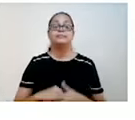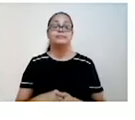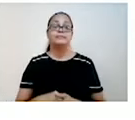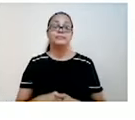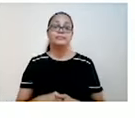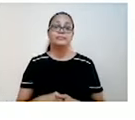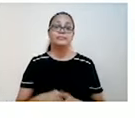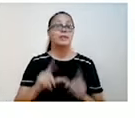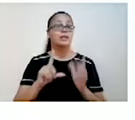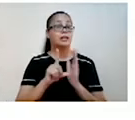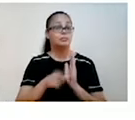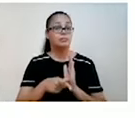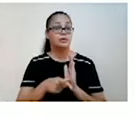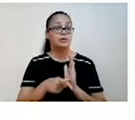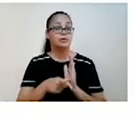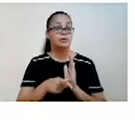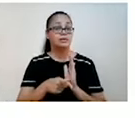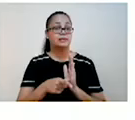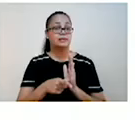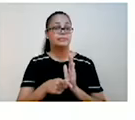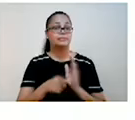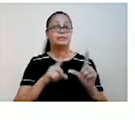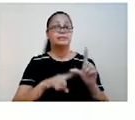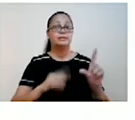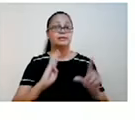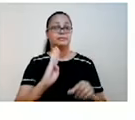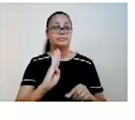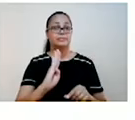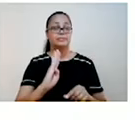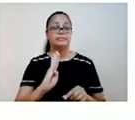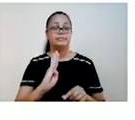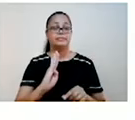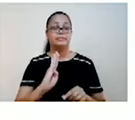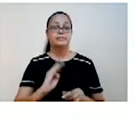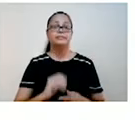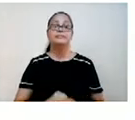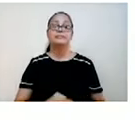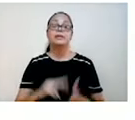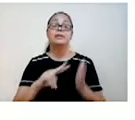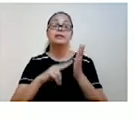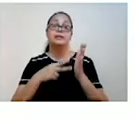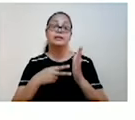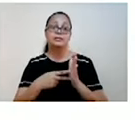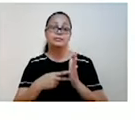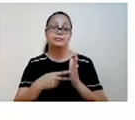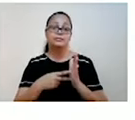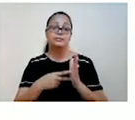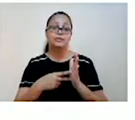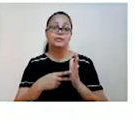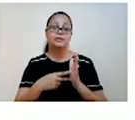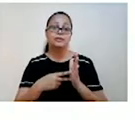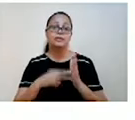na letra B, in addition, que significa além disso, além do mais, além de, um